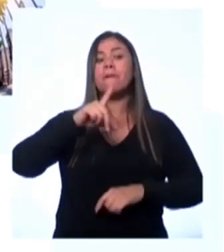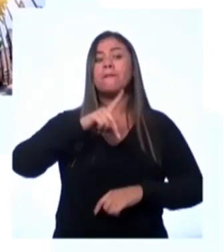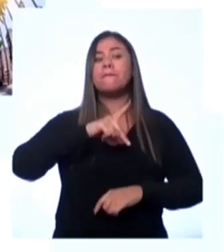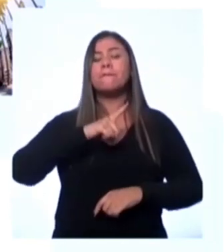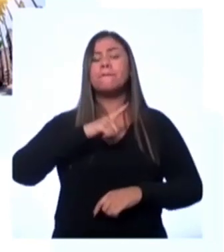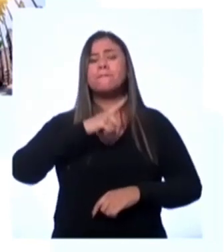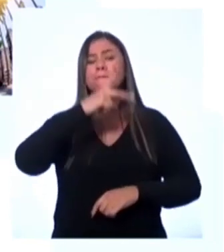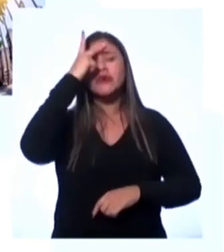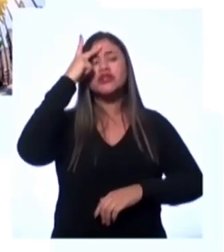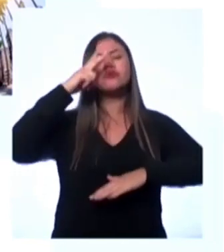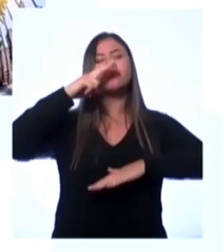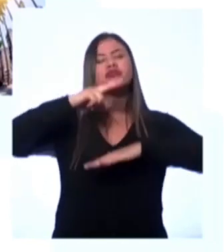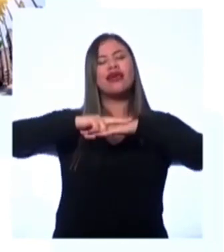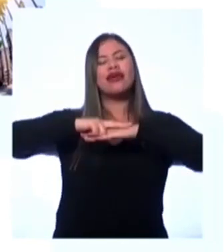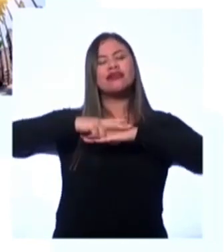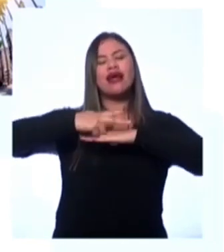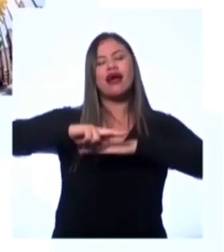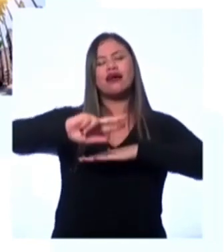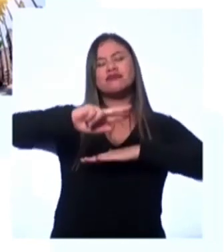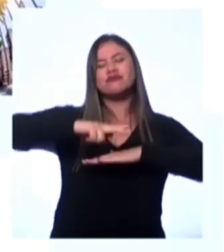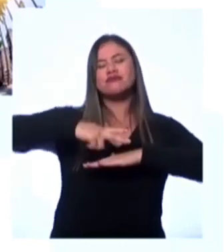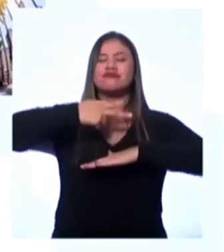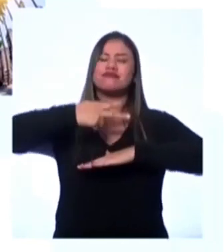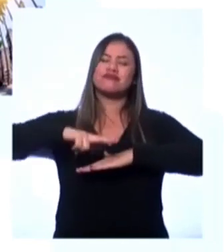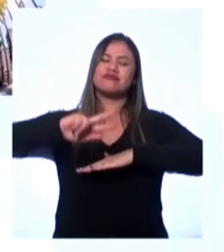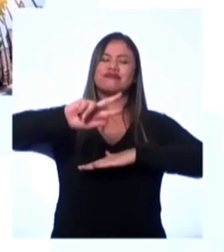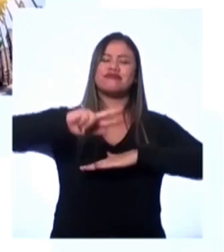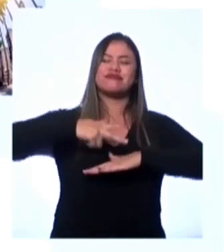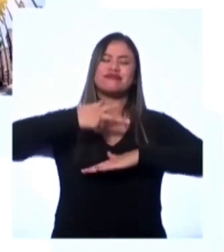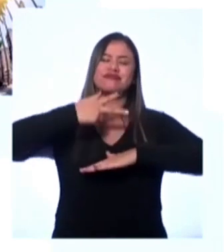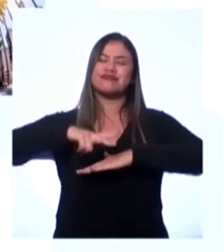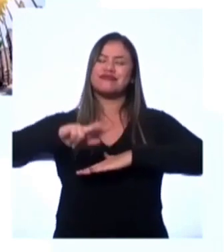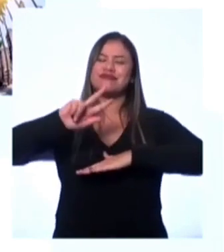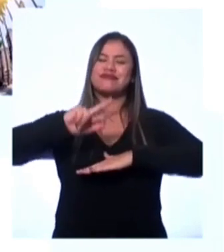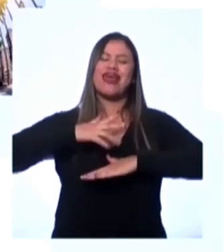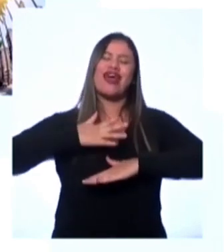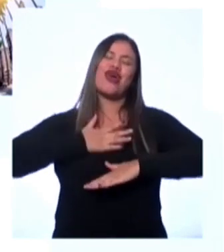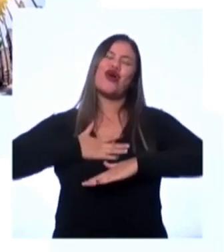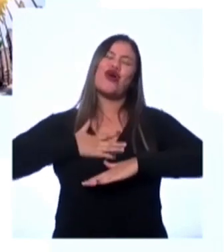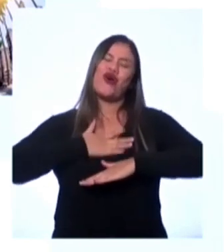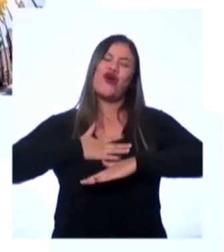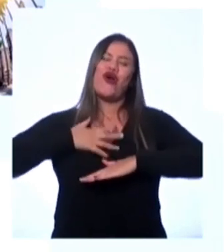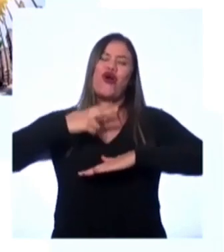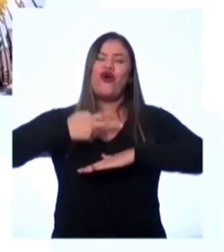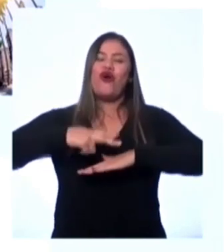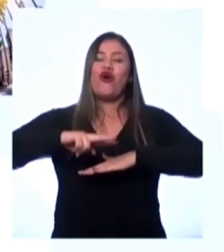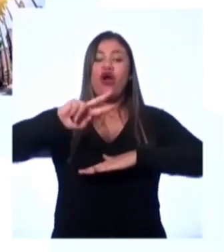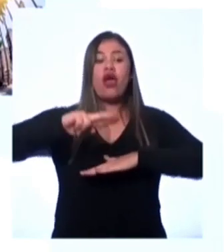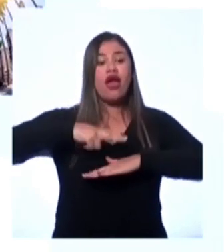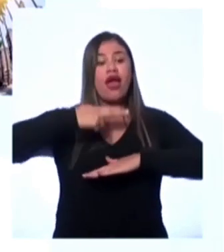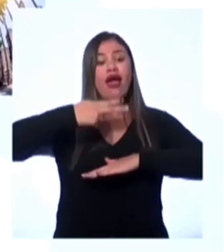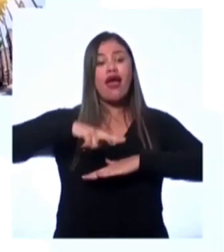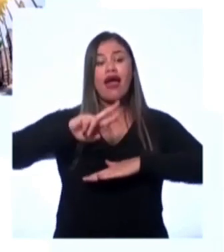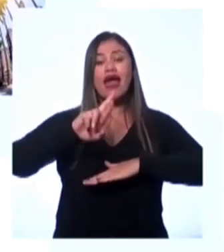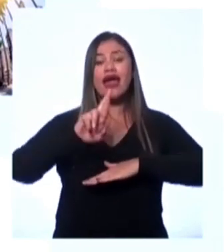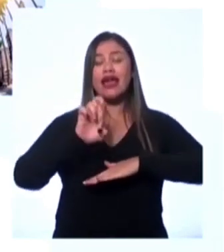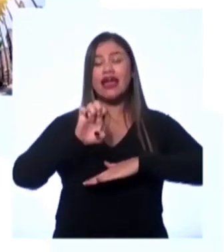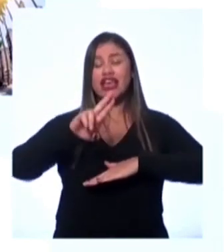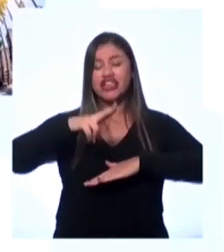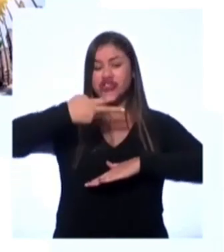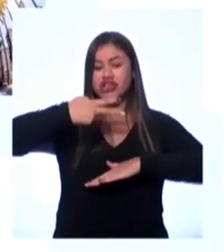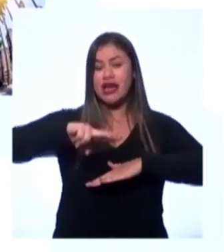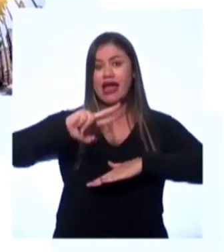deitada numa rede. Não tem nada mais gostoso do que dormir numa rede. A rede é uma herança, uma herança